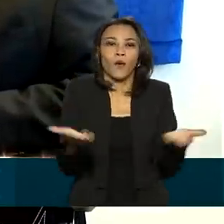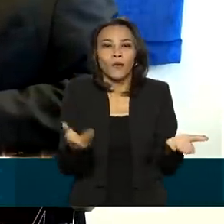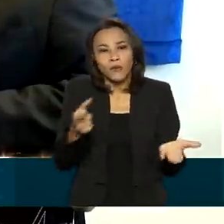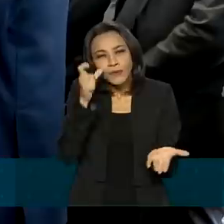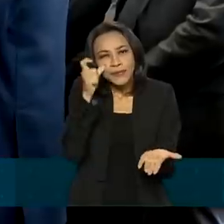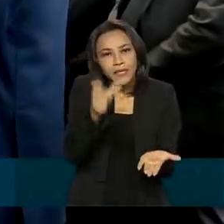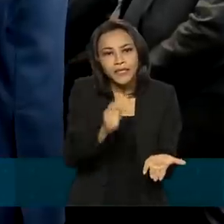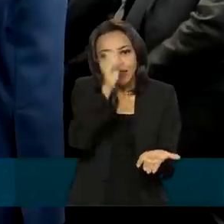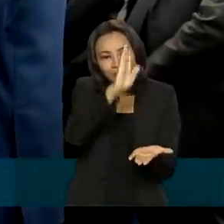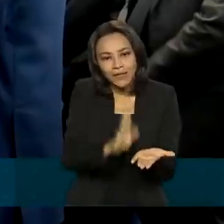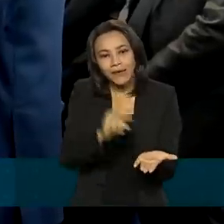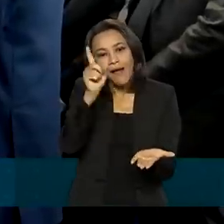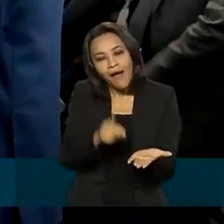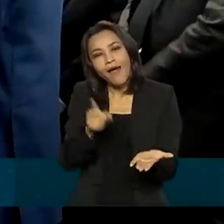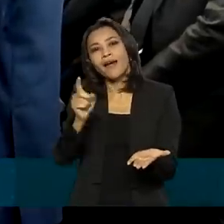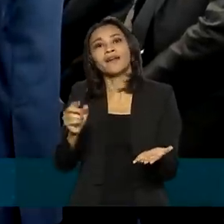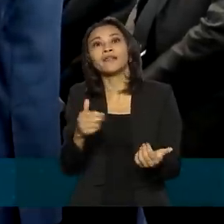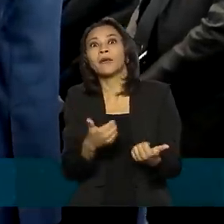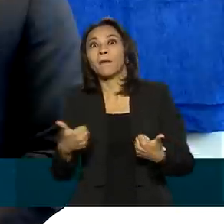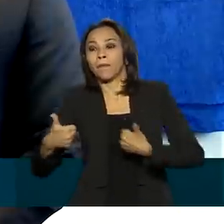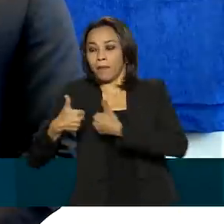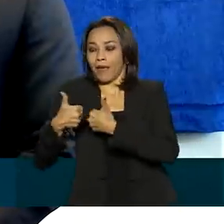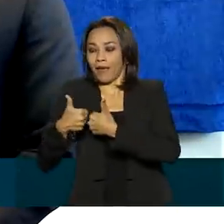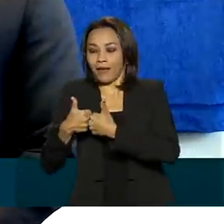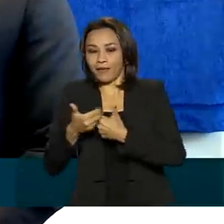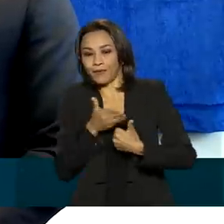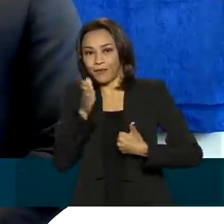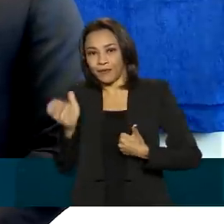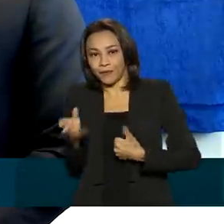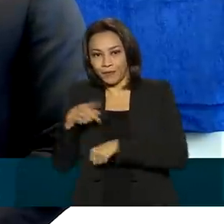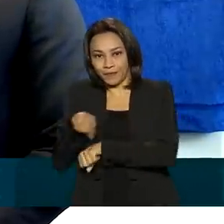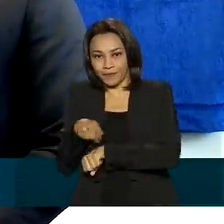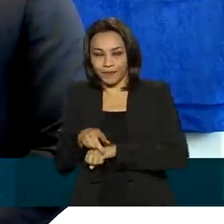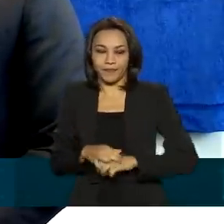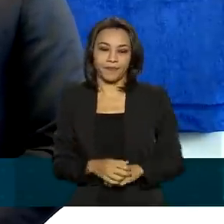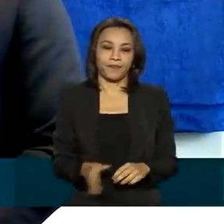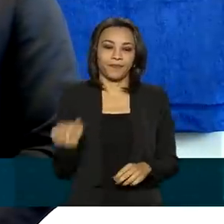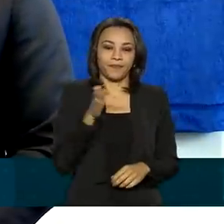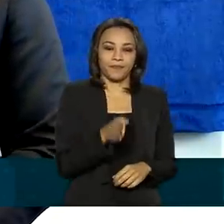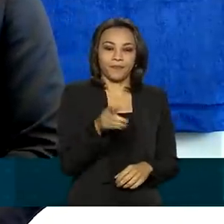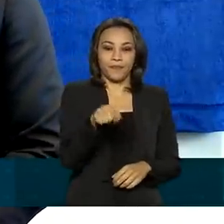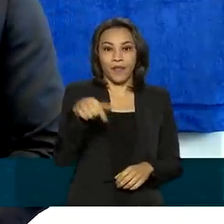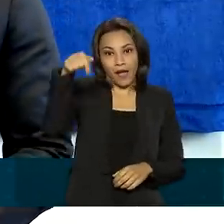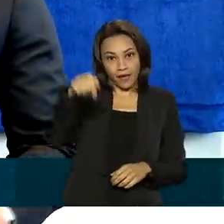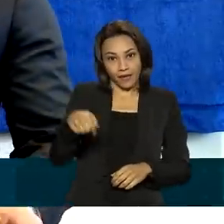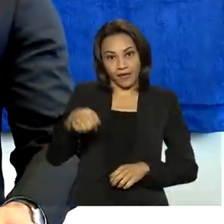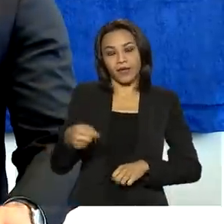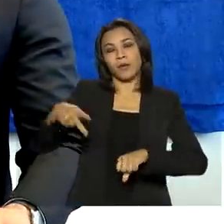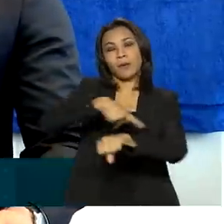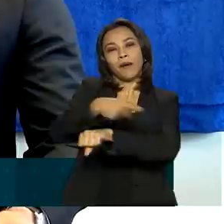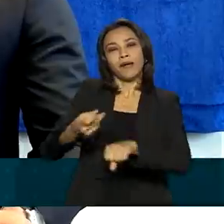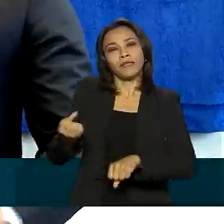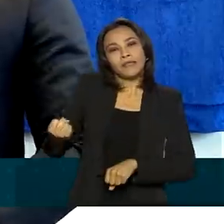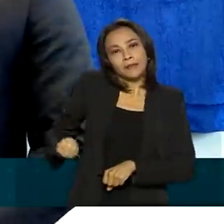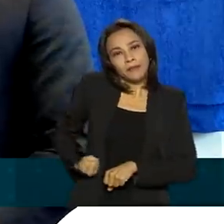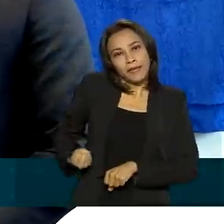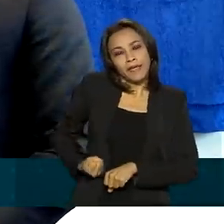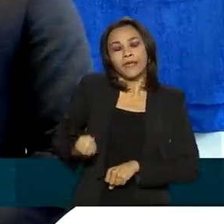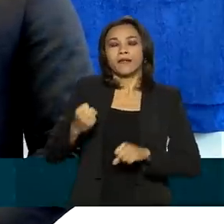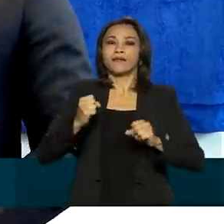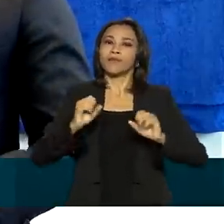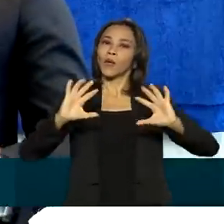eram representados pela Embaixada que fica no Kuwait. O Bahrein comemora, celebra 50 anos de seu surgimento